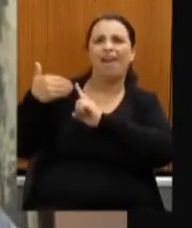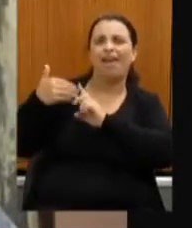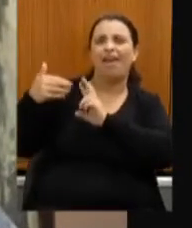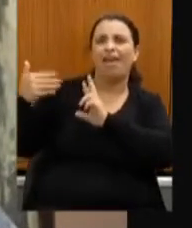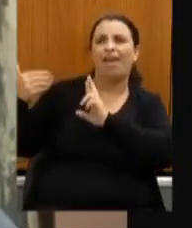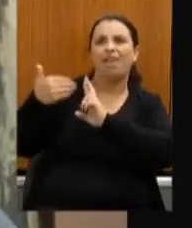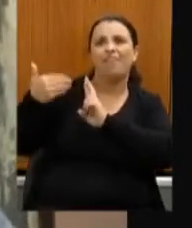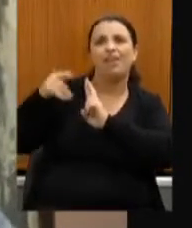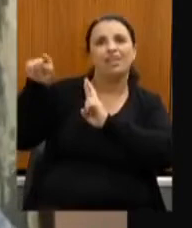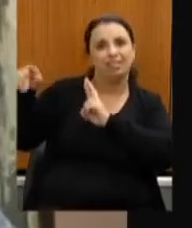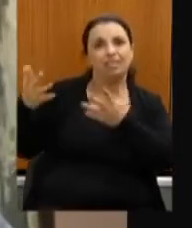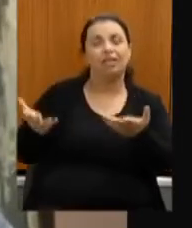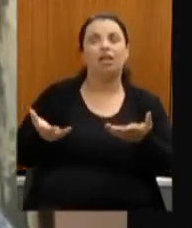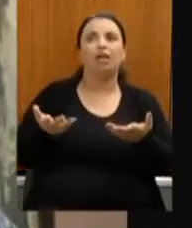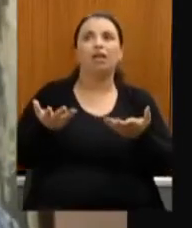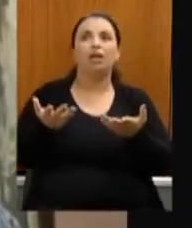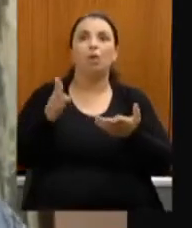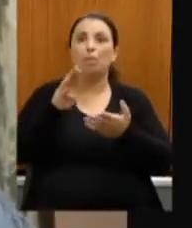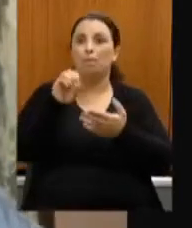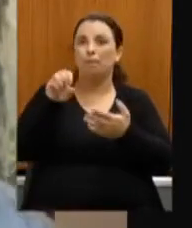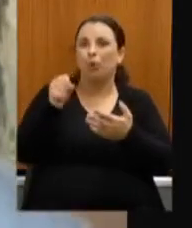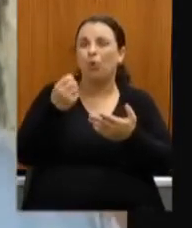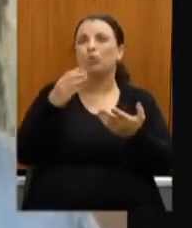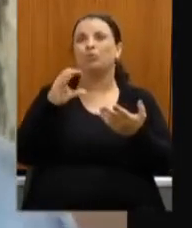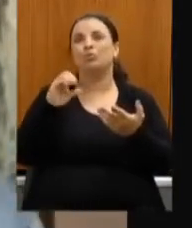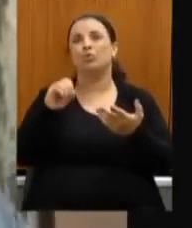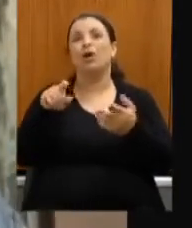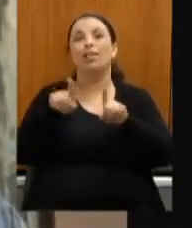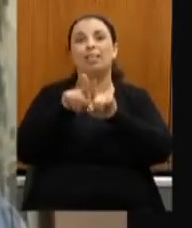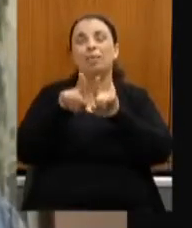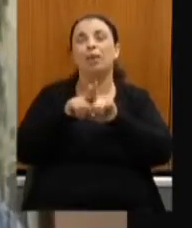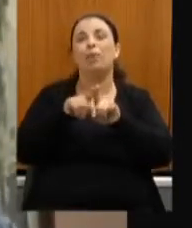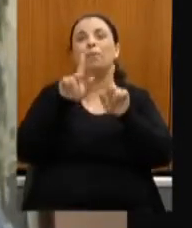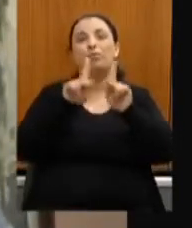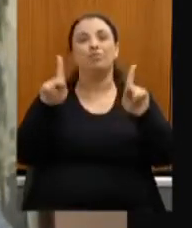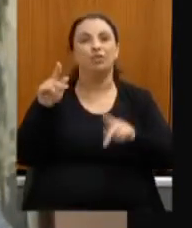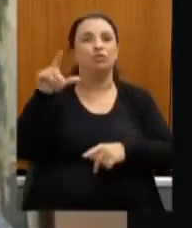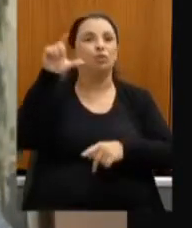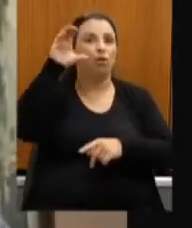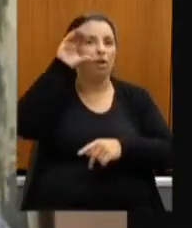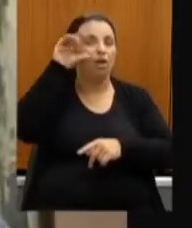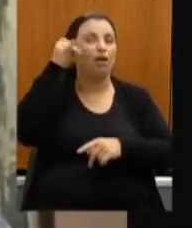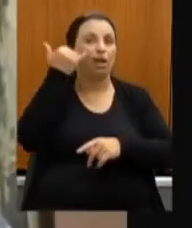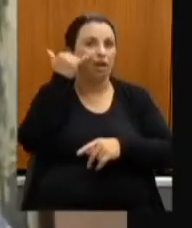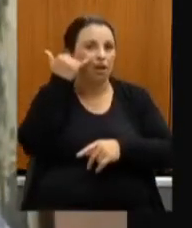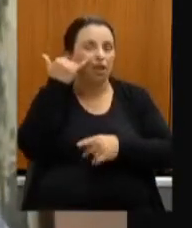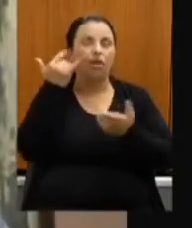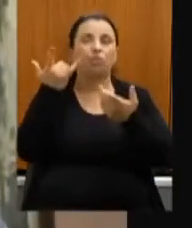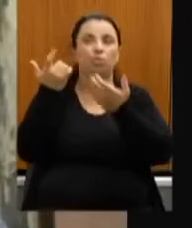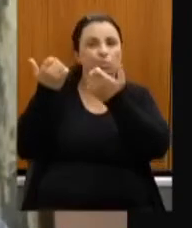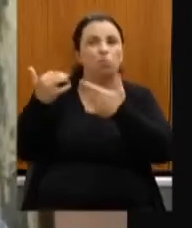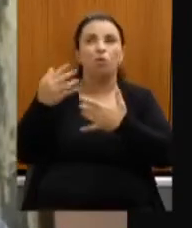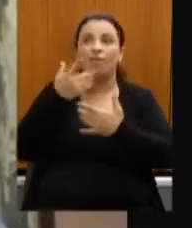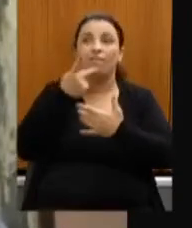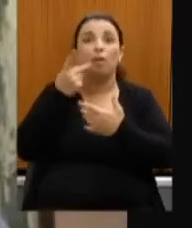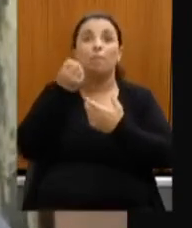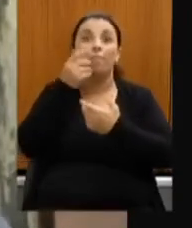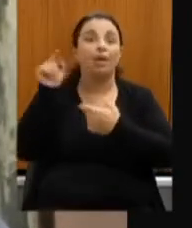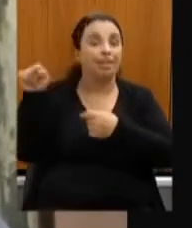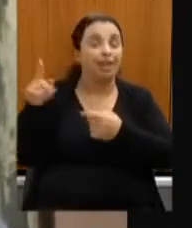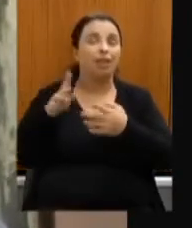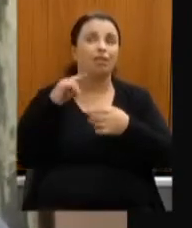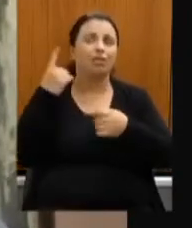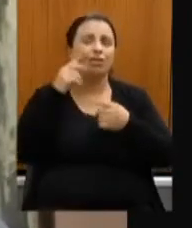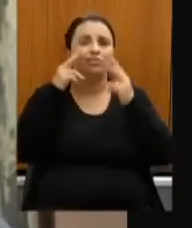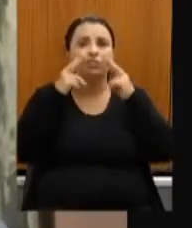através do professor Cleiton e pela pela conversa dele a gente vê que que a gente tem esperança de